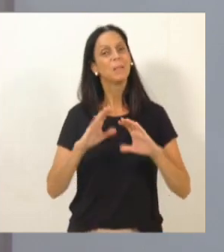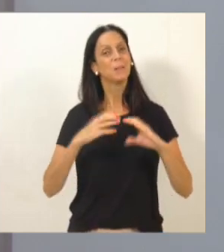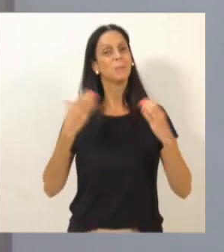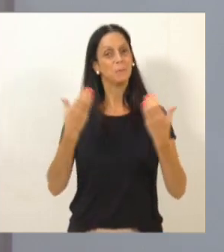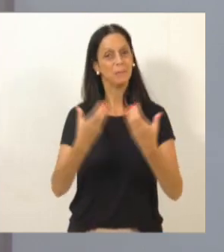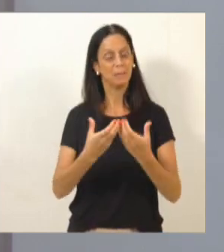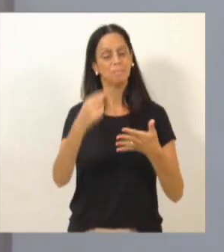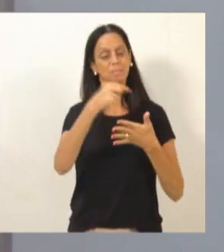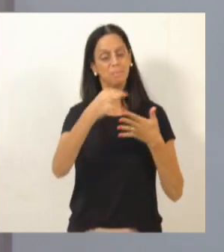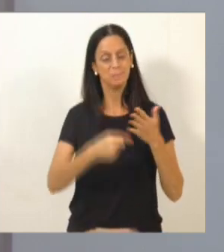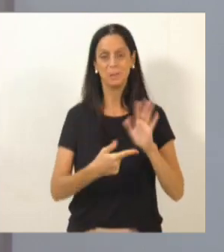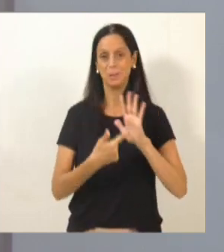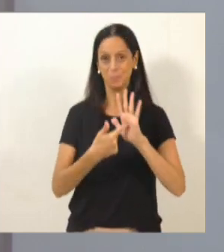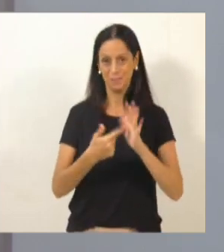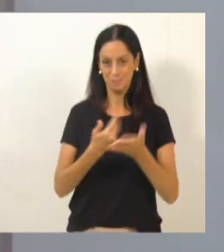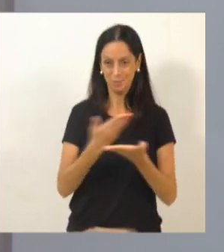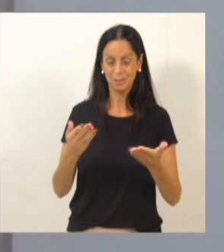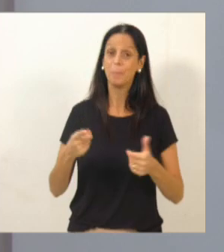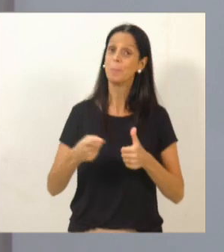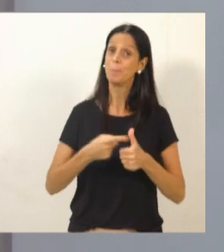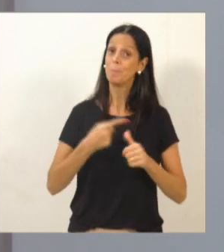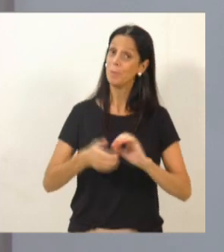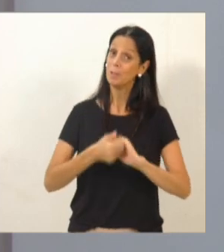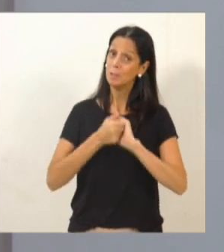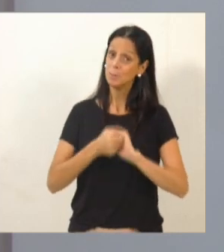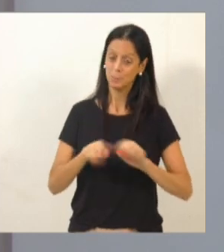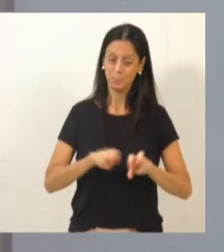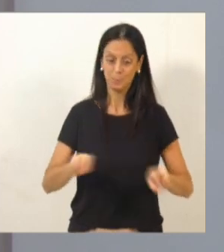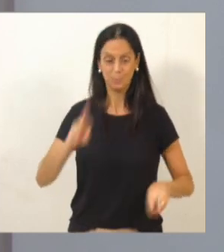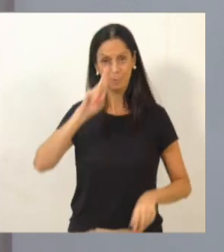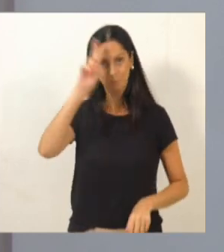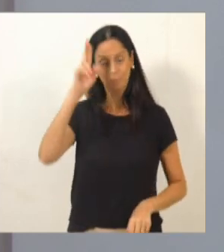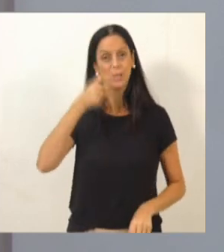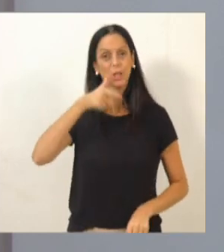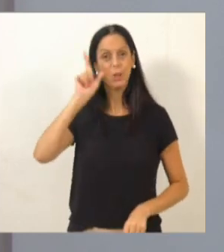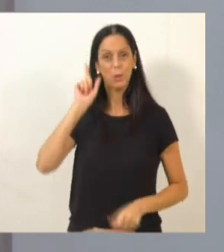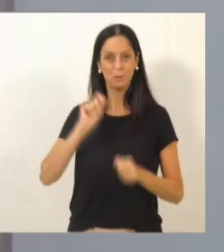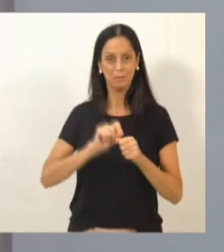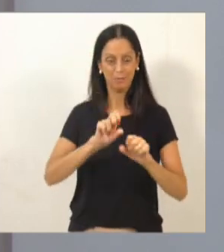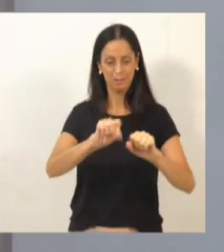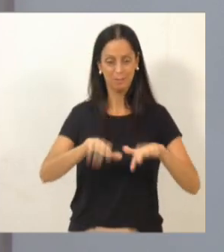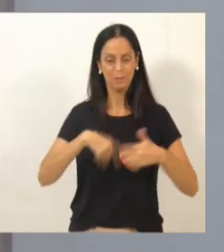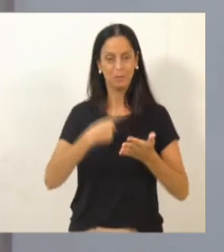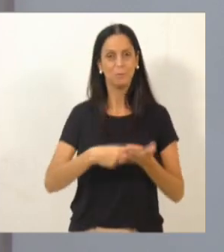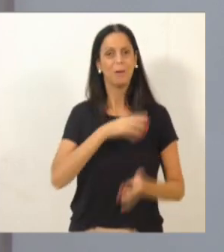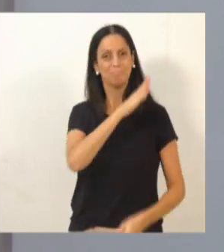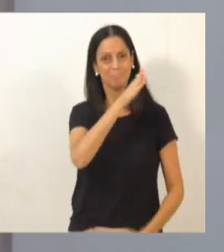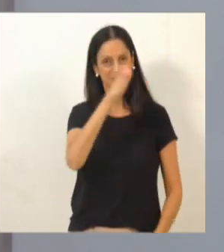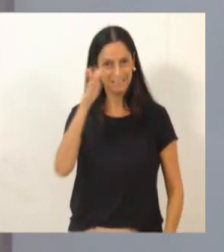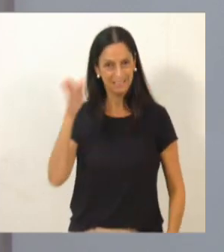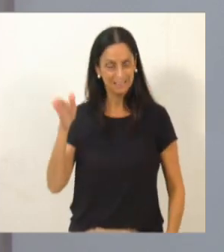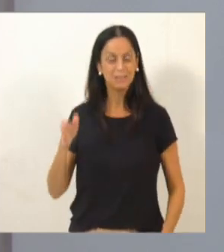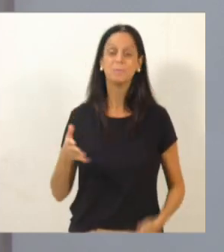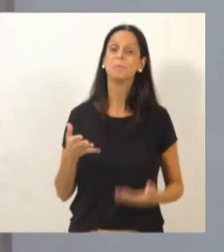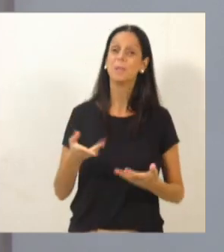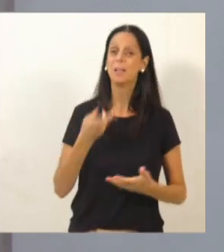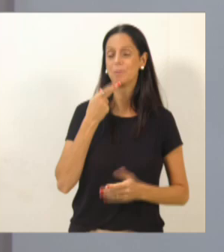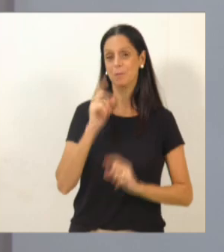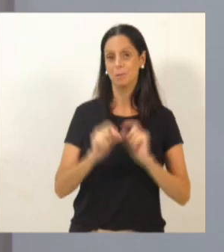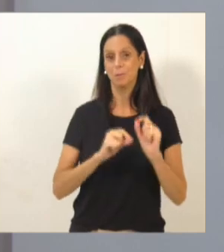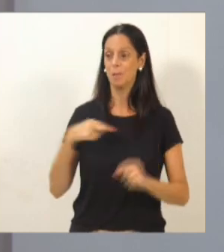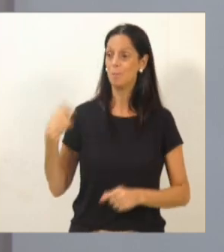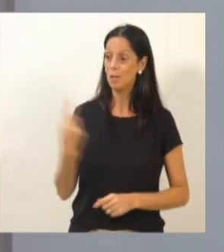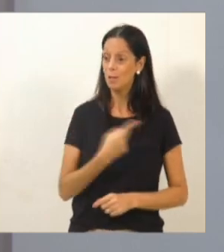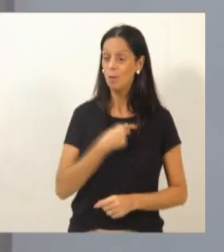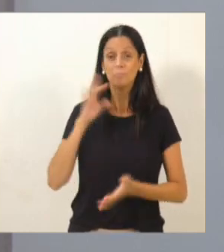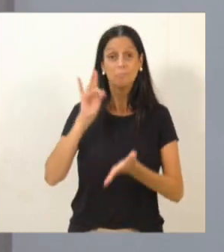parabenizar também a mesa diretora, a vereadora Almir, pela sessão itinerante. Eu quero destacar aqui que, para que a gente tenha uma conexão realmente